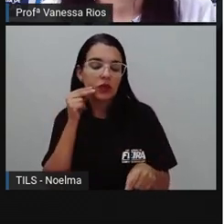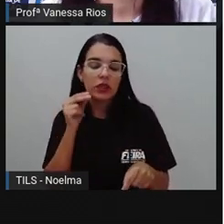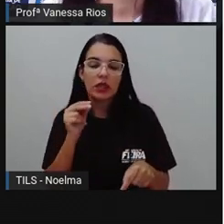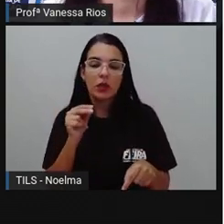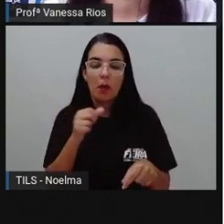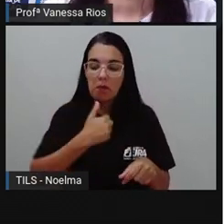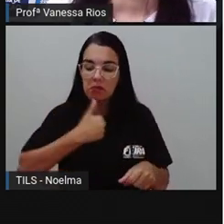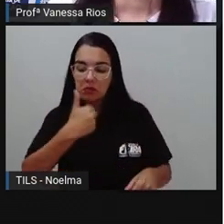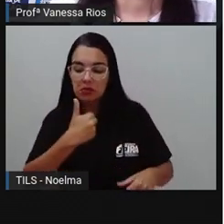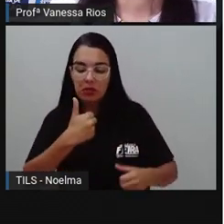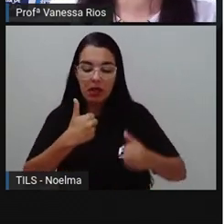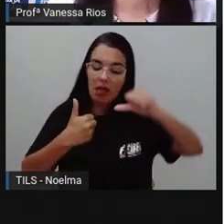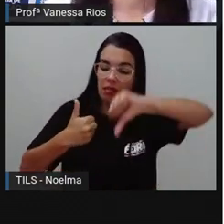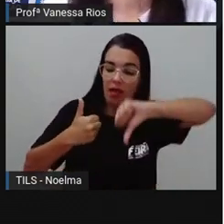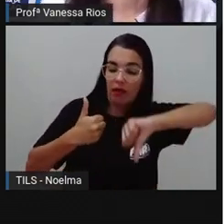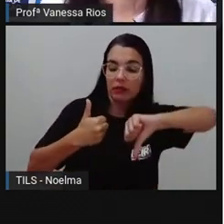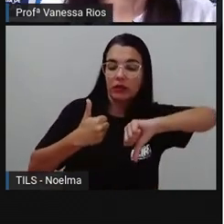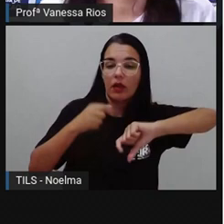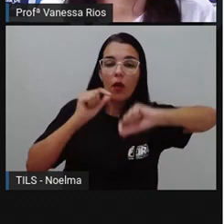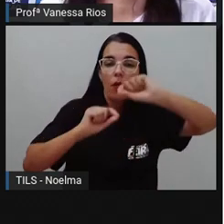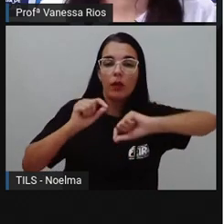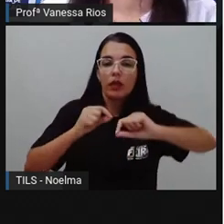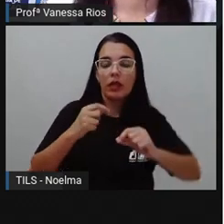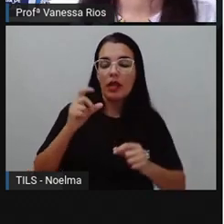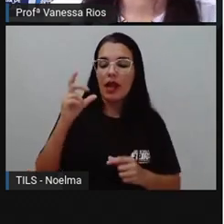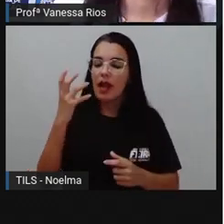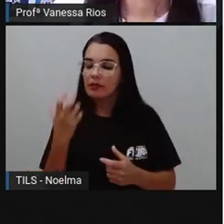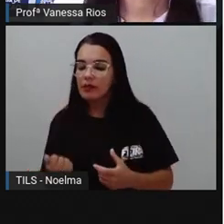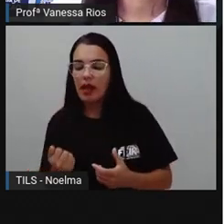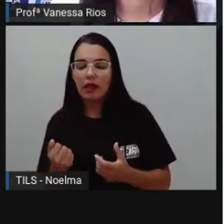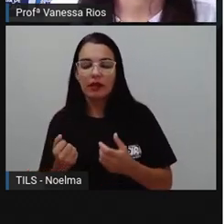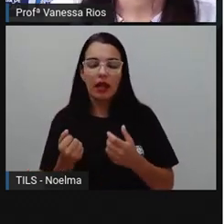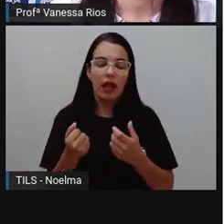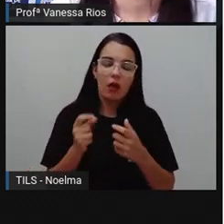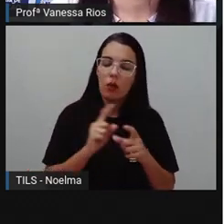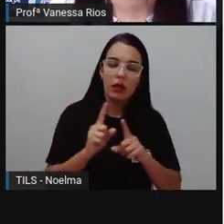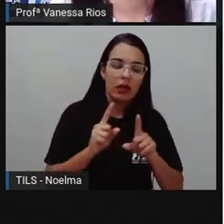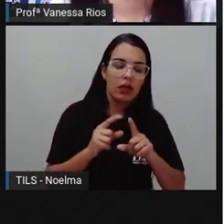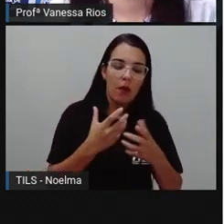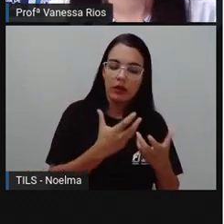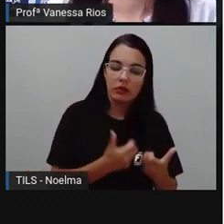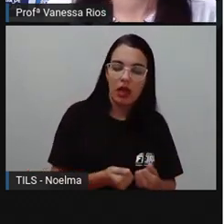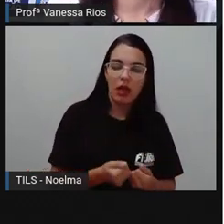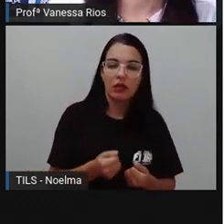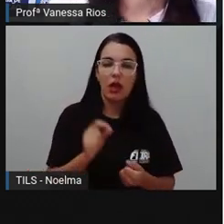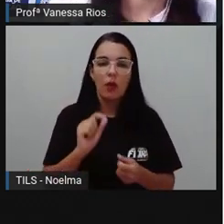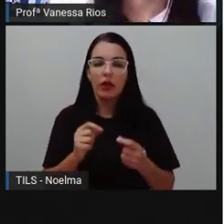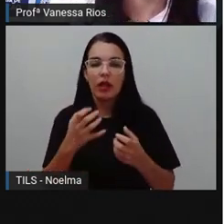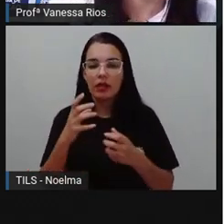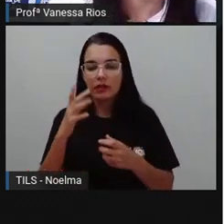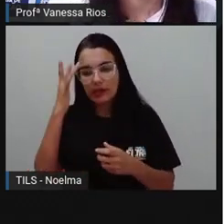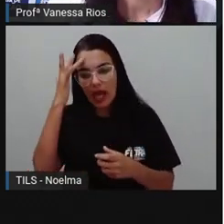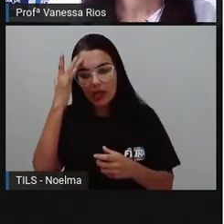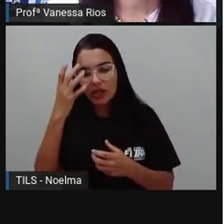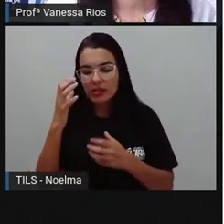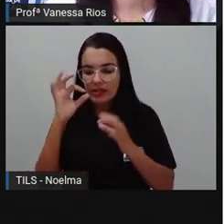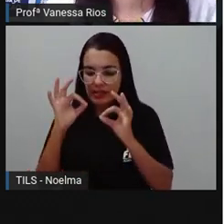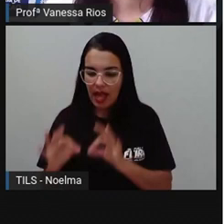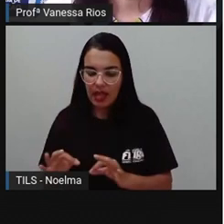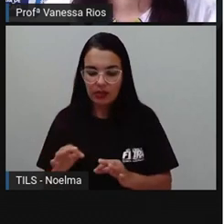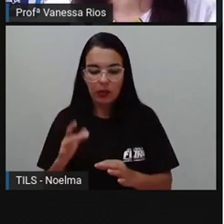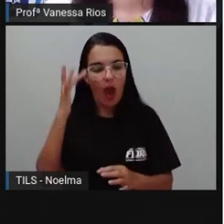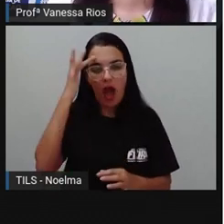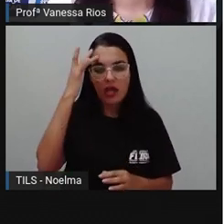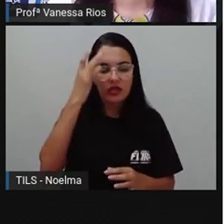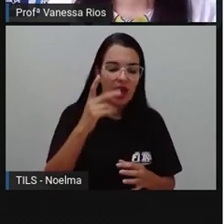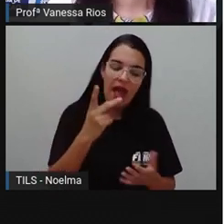negativos, apresentando o que concorda, o que não concorda, o que acha certo, o que acha errado, o que acha